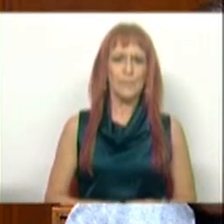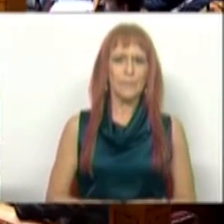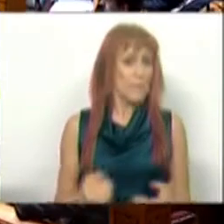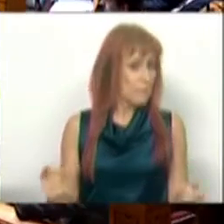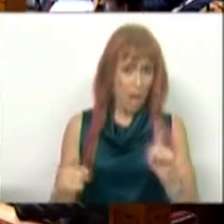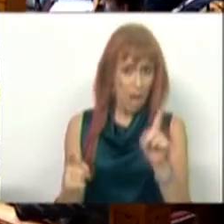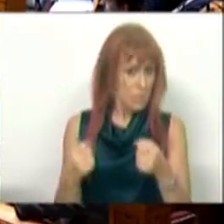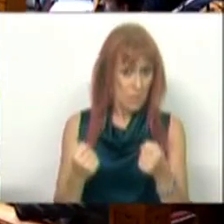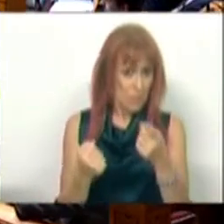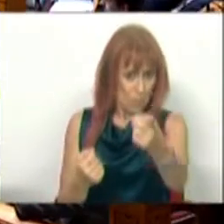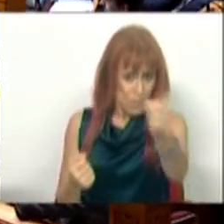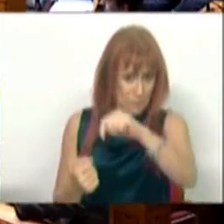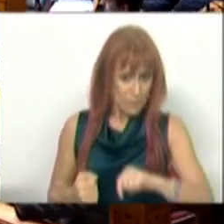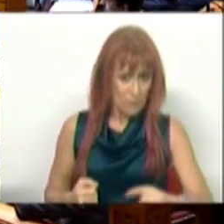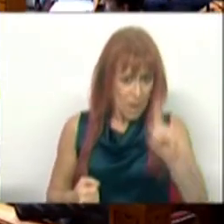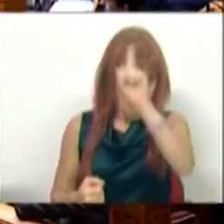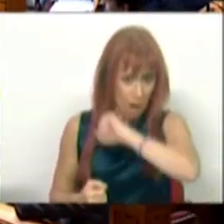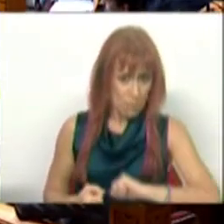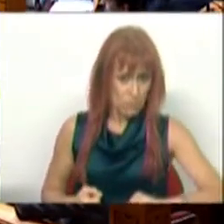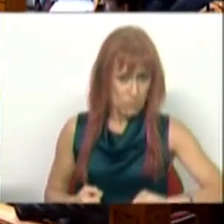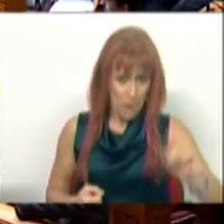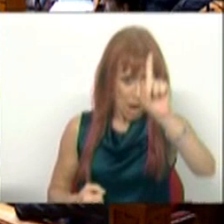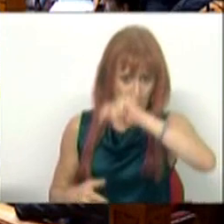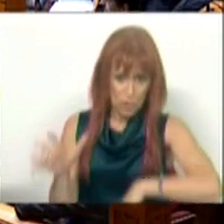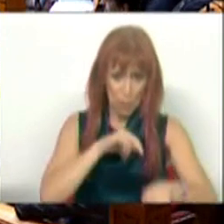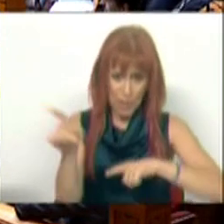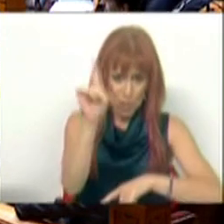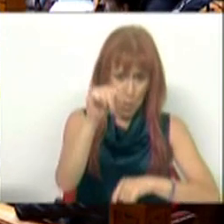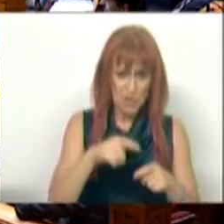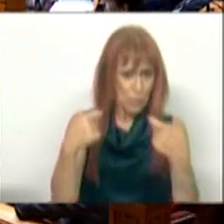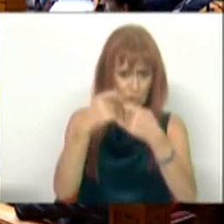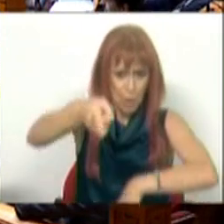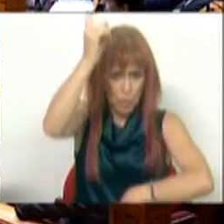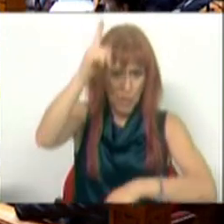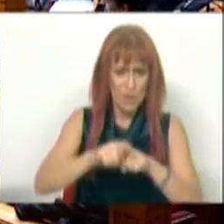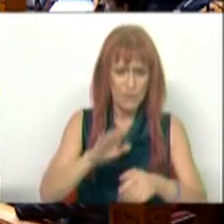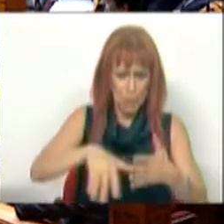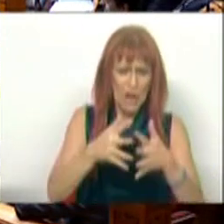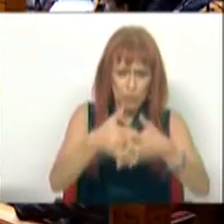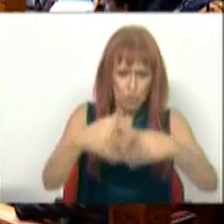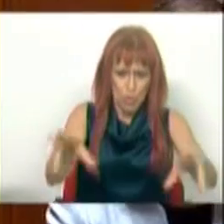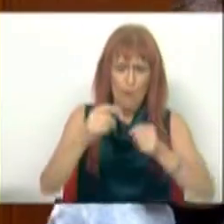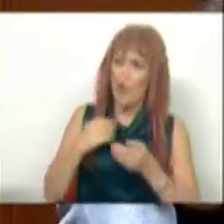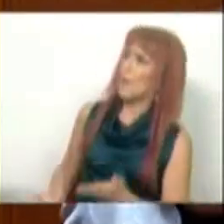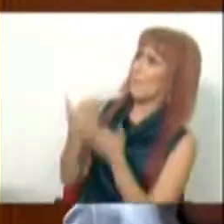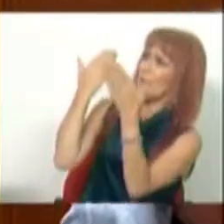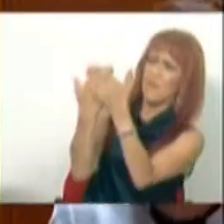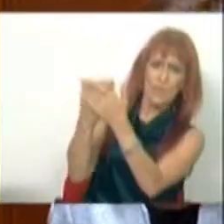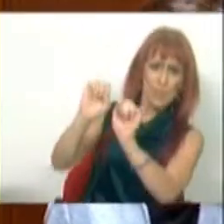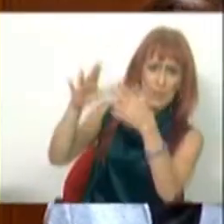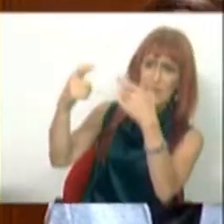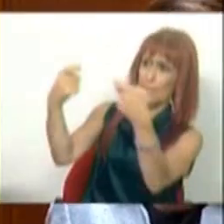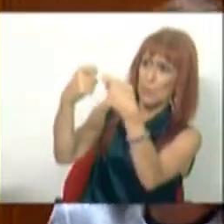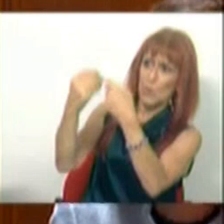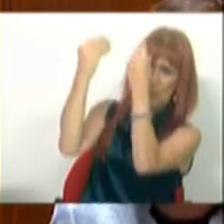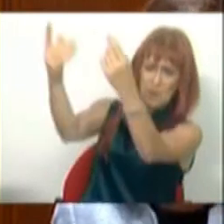Não, não foi. Não, não foi. Não, Sr. Deputado. Não foi Bruxelas. Foi no plano de reestruturação que nós apresentámos inicialmente a